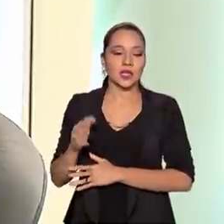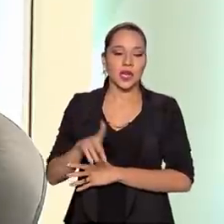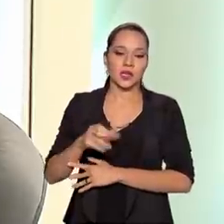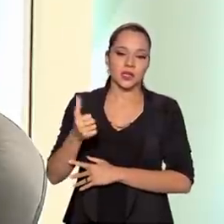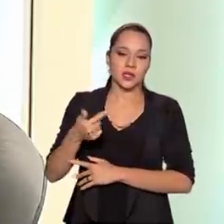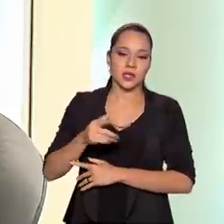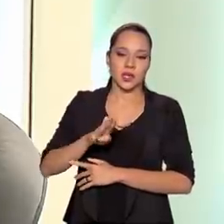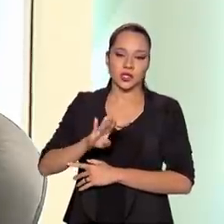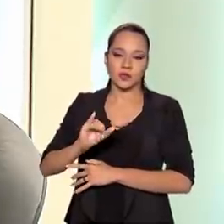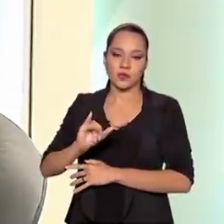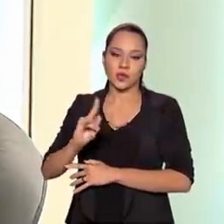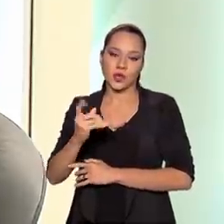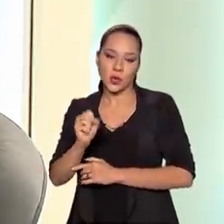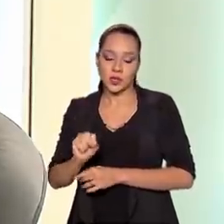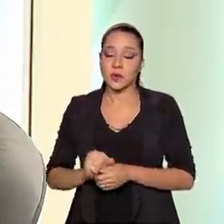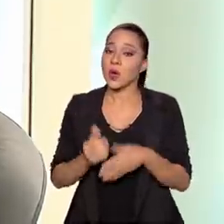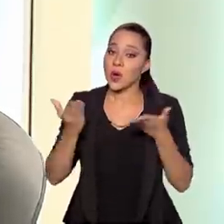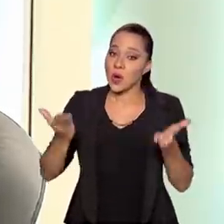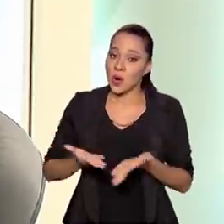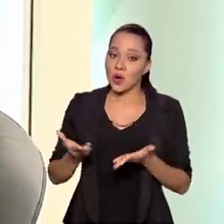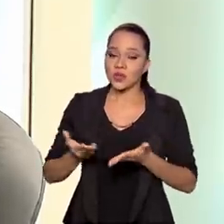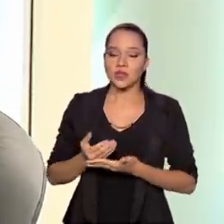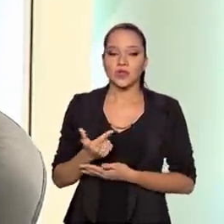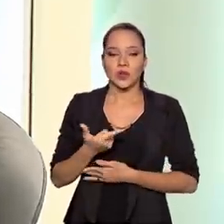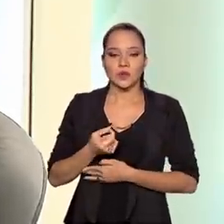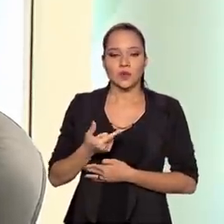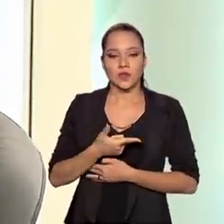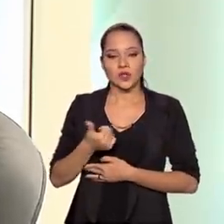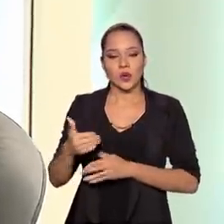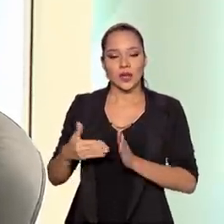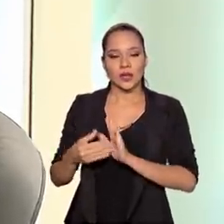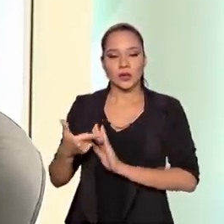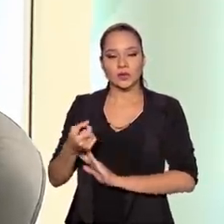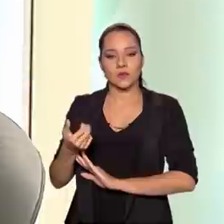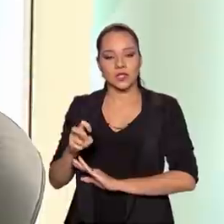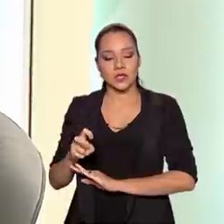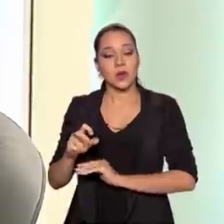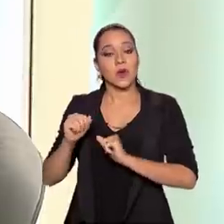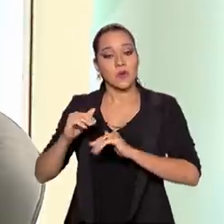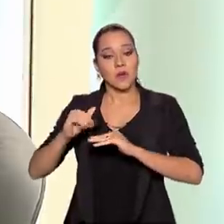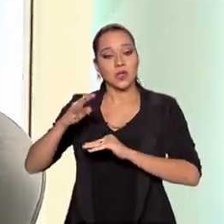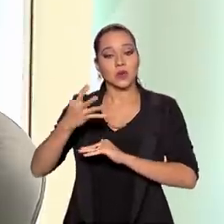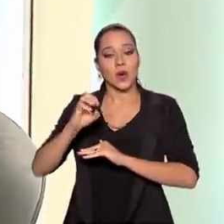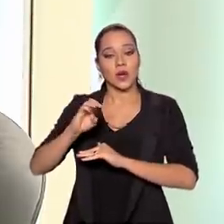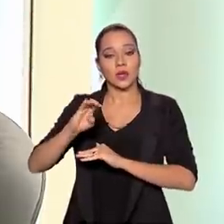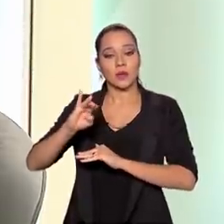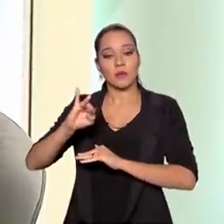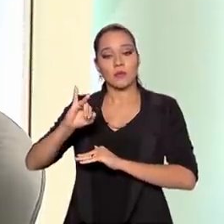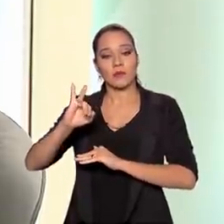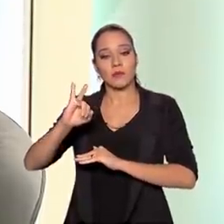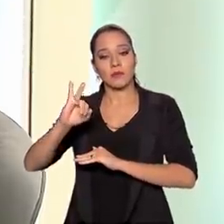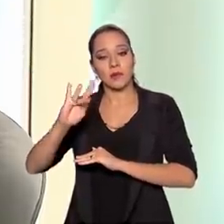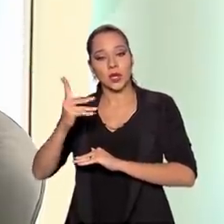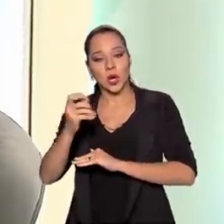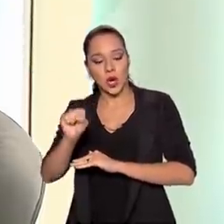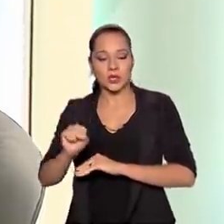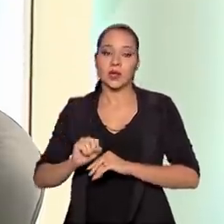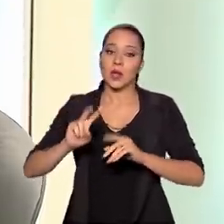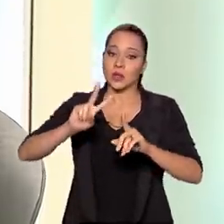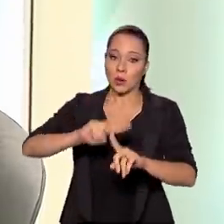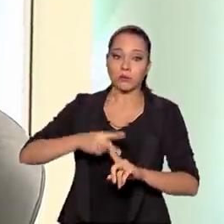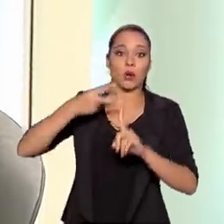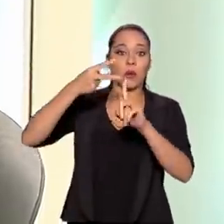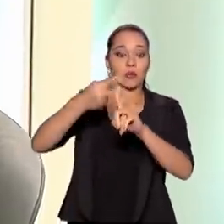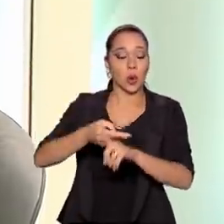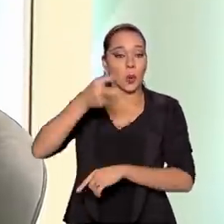de 17 bilhões. Hoje, então, de 2021 a 2025, passamos a 40 bilhões de dólares. Mais do que dobramos